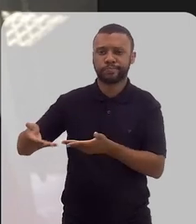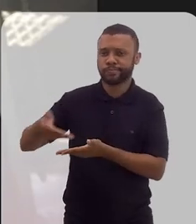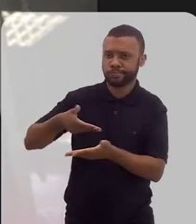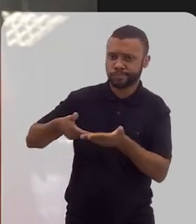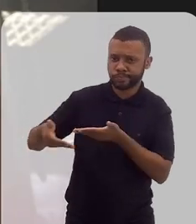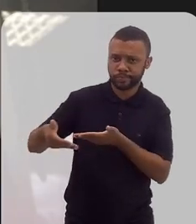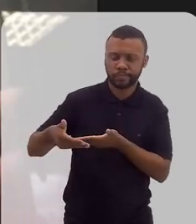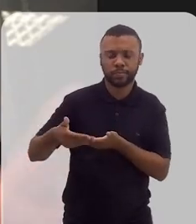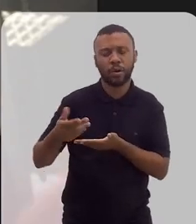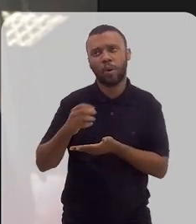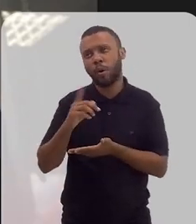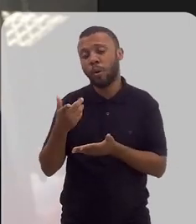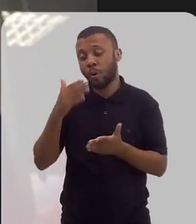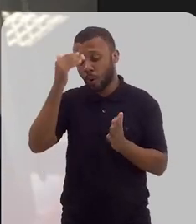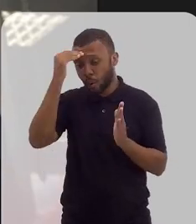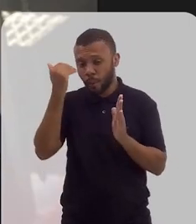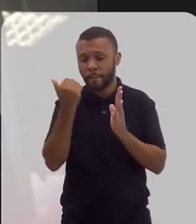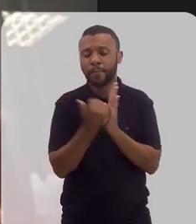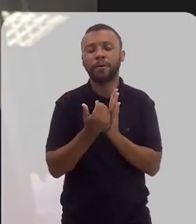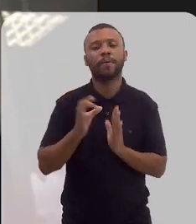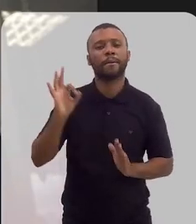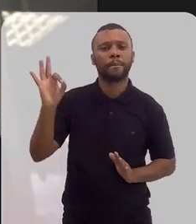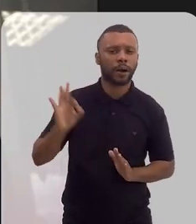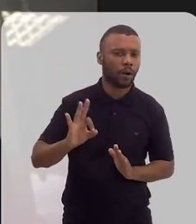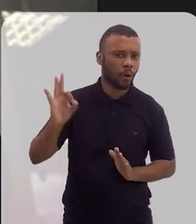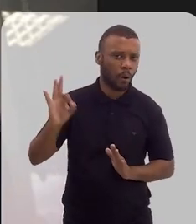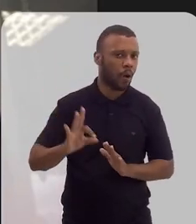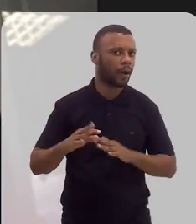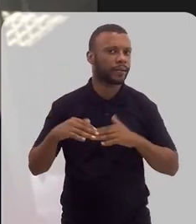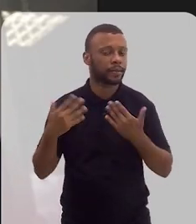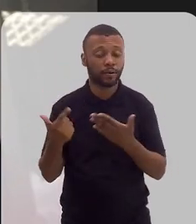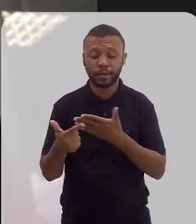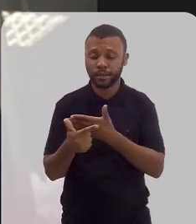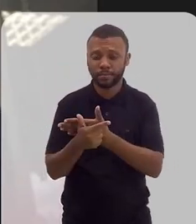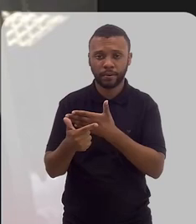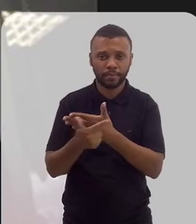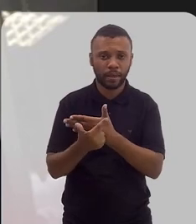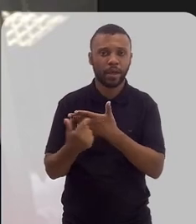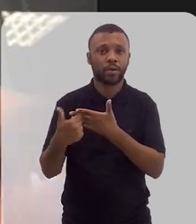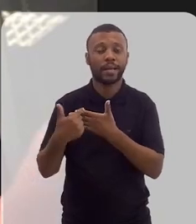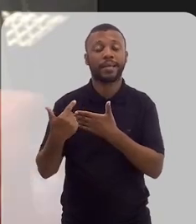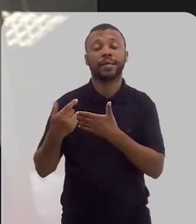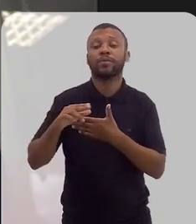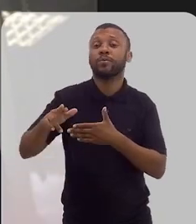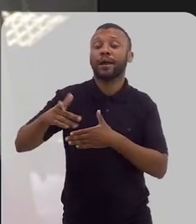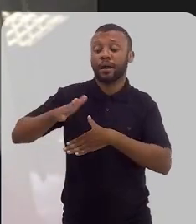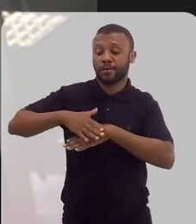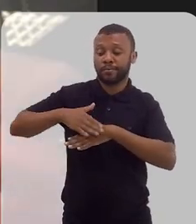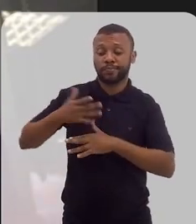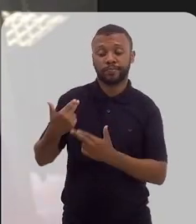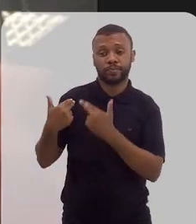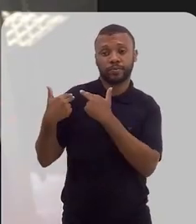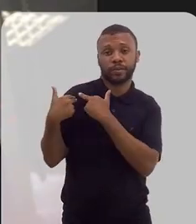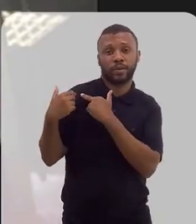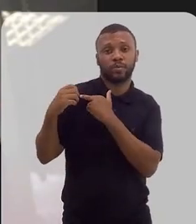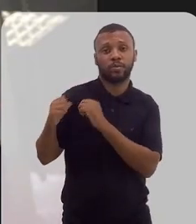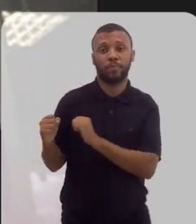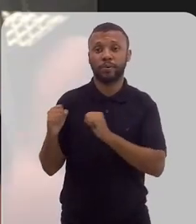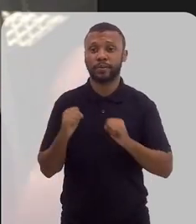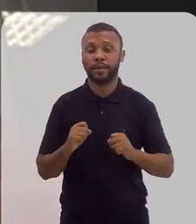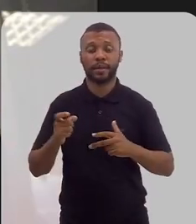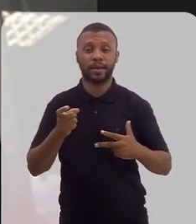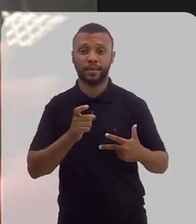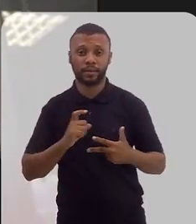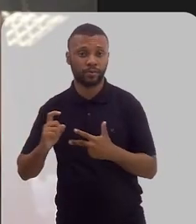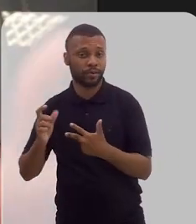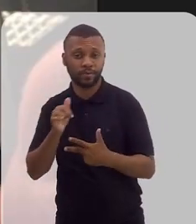adicional, ao invés de simplesmente cumprir uma cota? Então, eu acho que esse papel não está na mão do Executivo apenas, do próprio Legislativo.